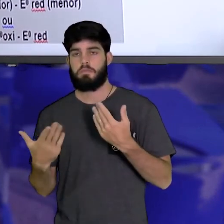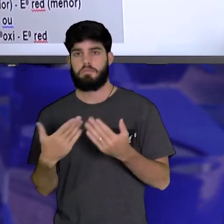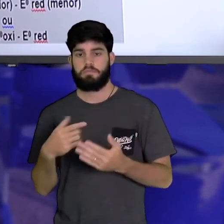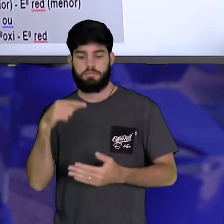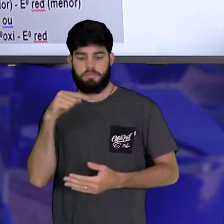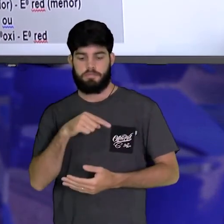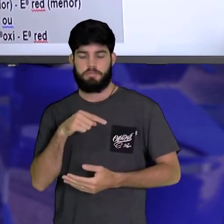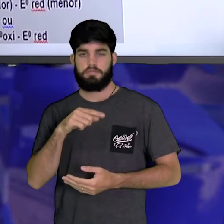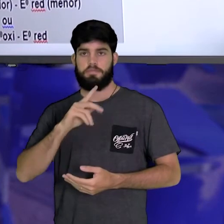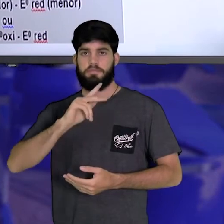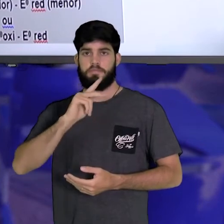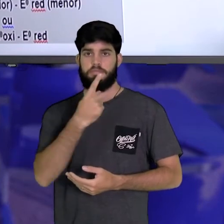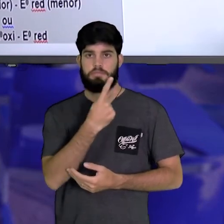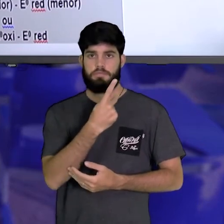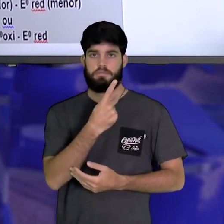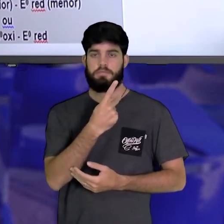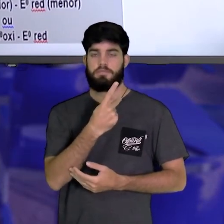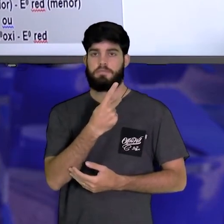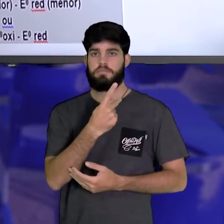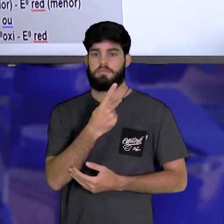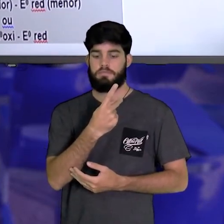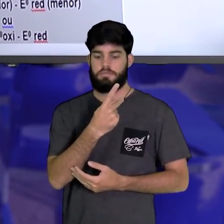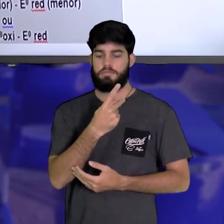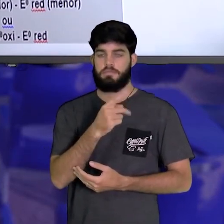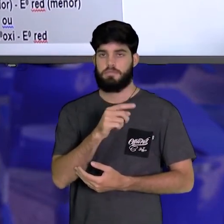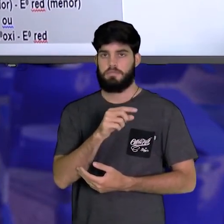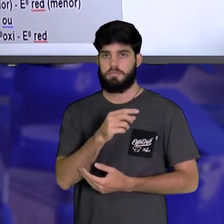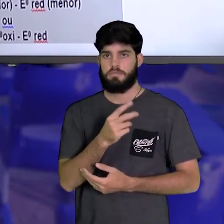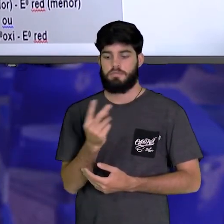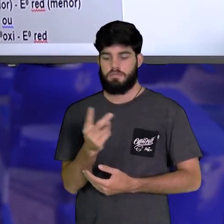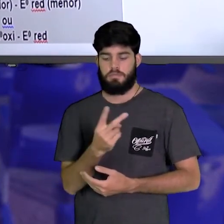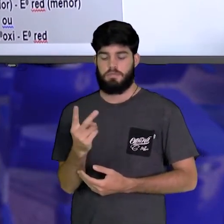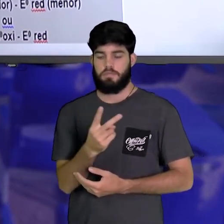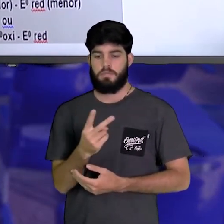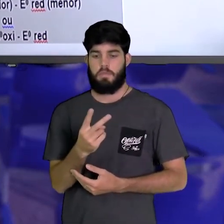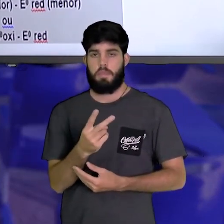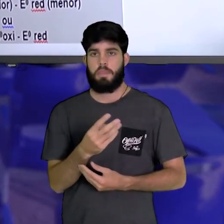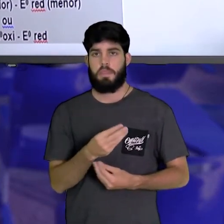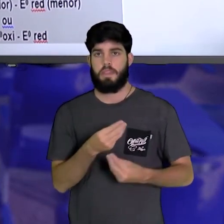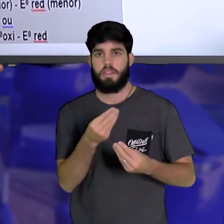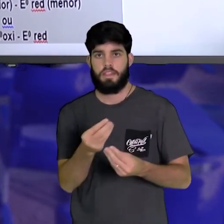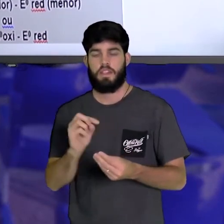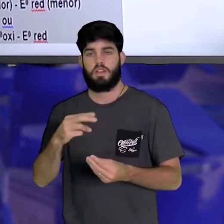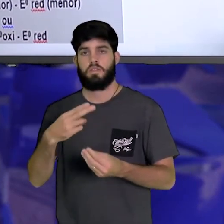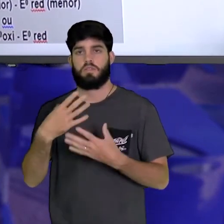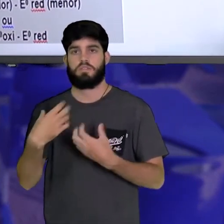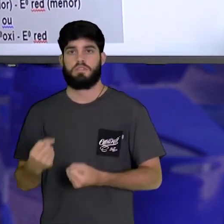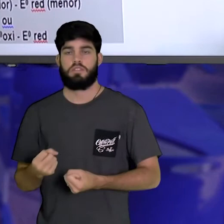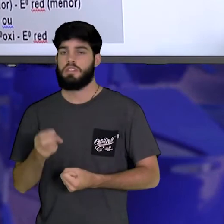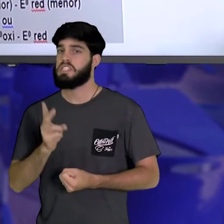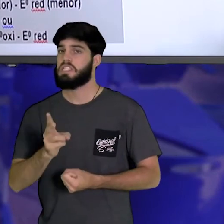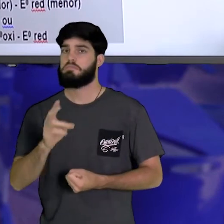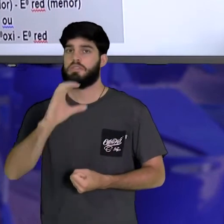do hidrogênio tanto para oxidar como para reduzir é zero.